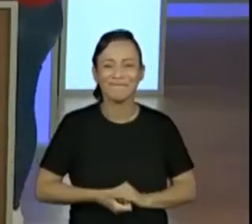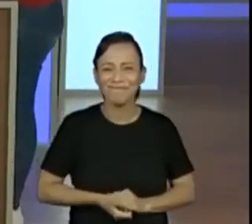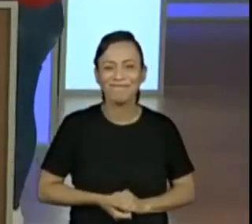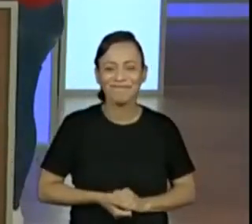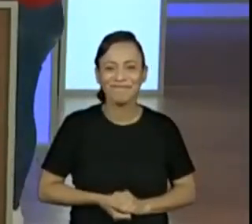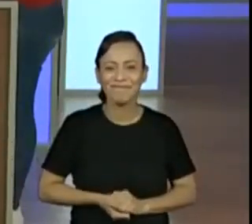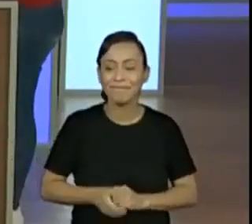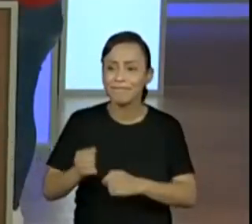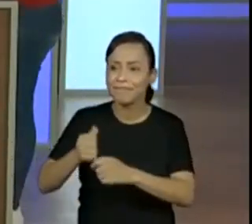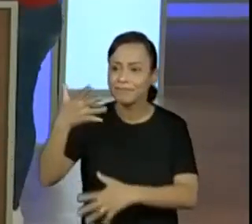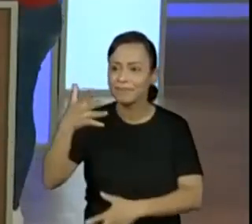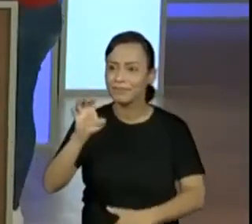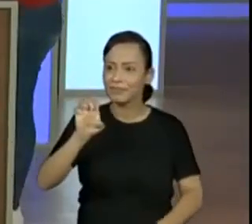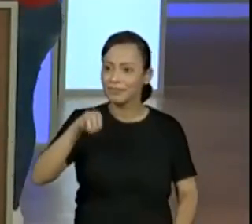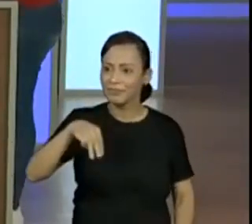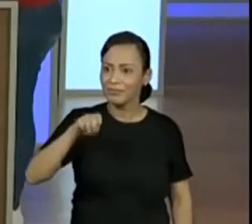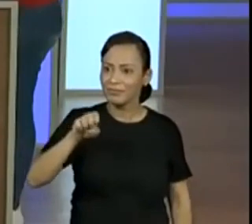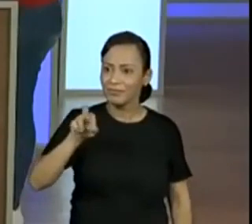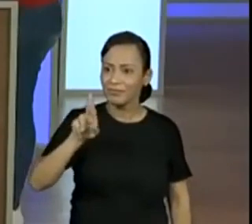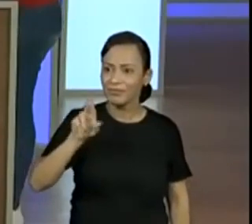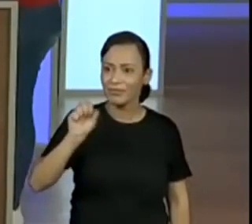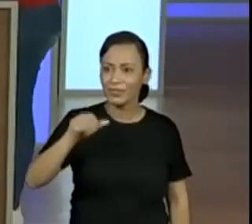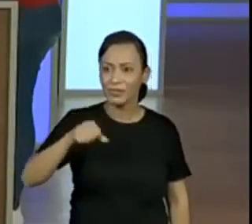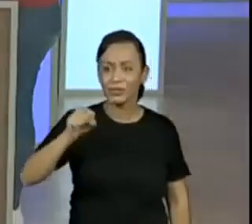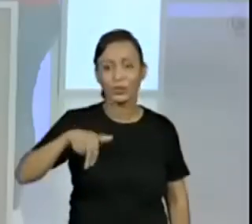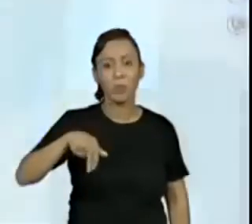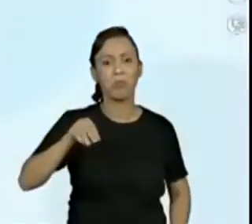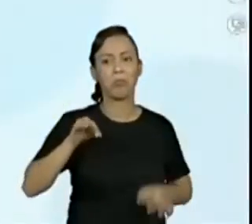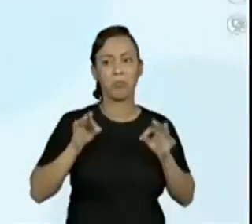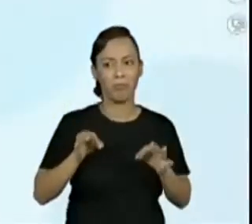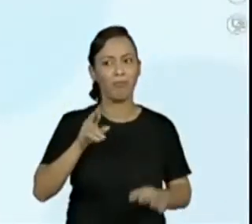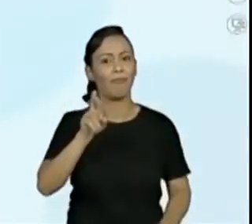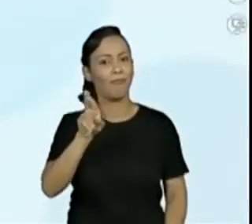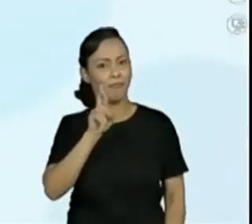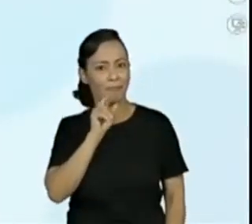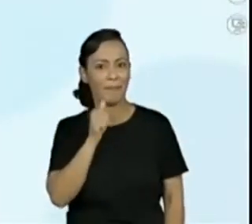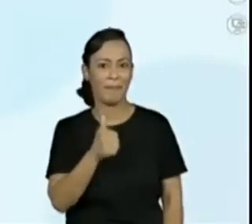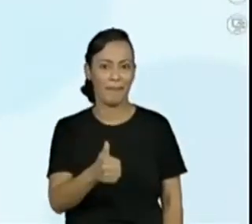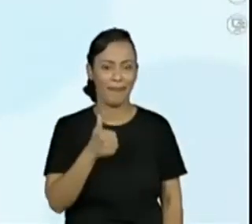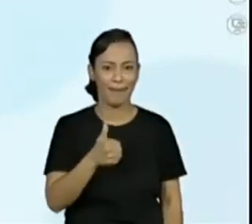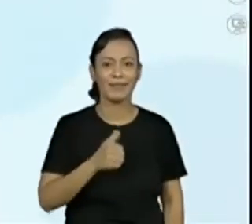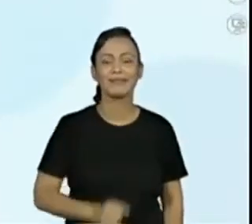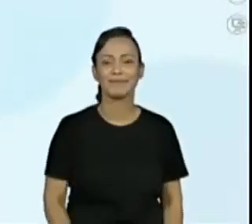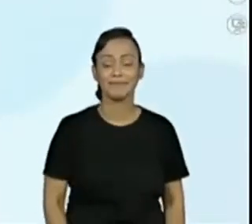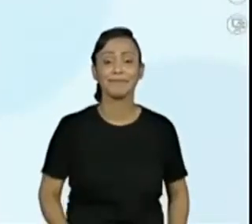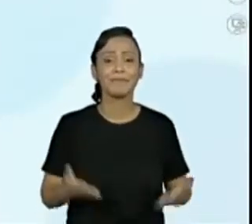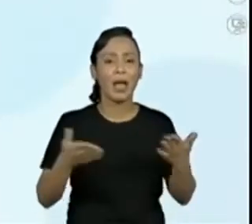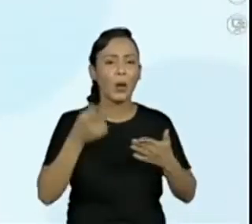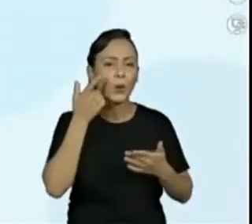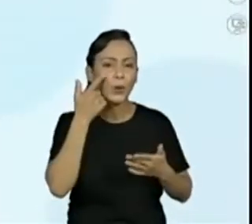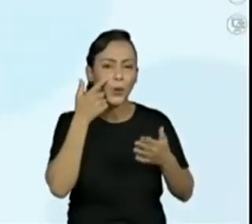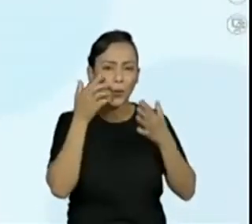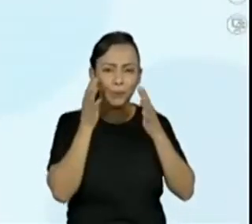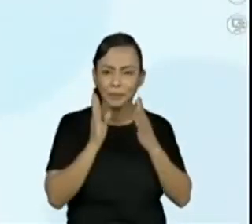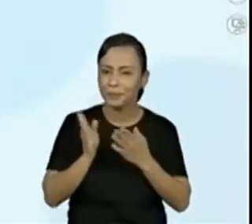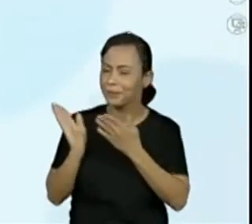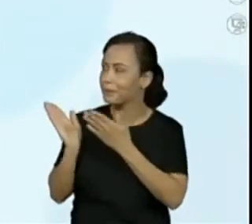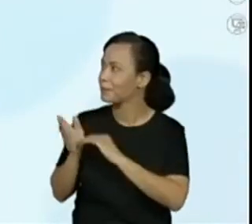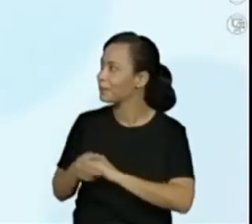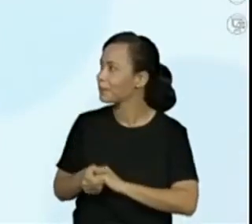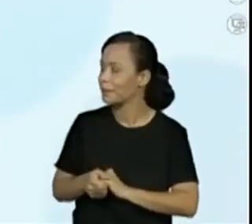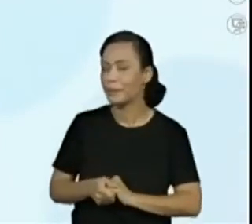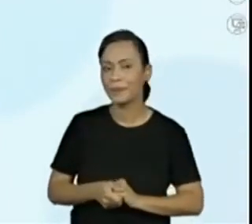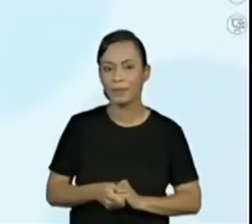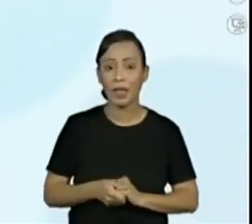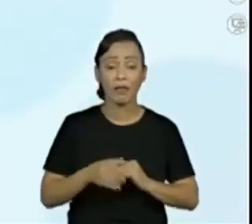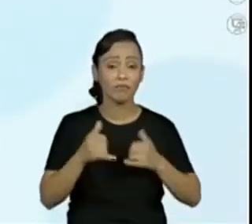responder uma coisa aqui, na verdade, não é? Nessa brincadeira, olhando aqui, né, na tela. Nessa brincadeira,